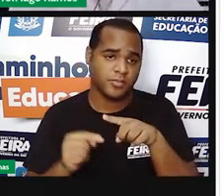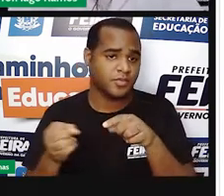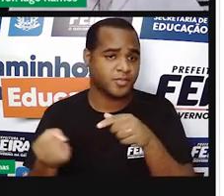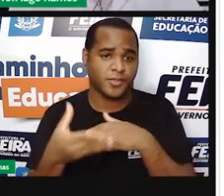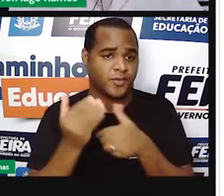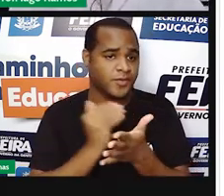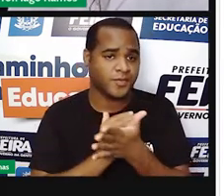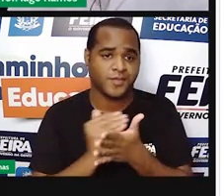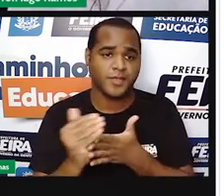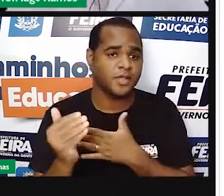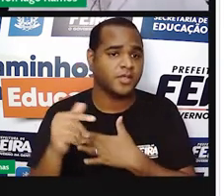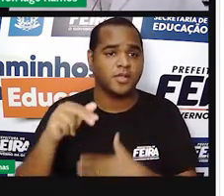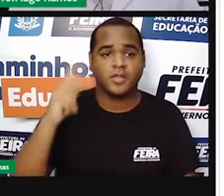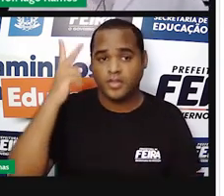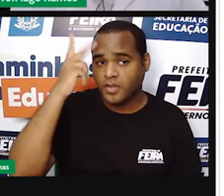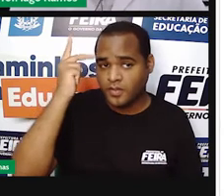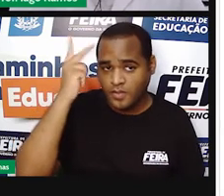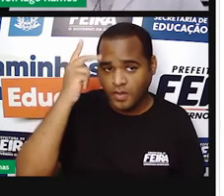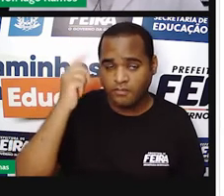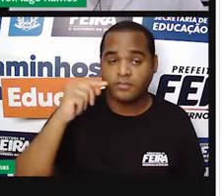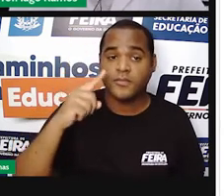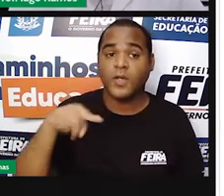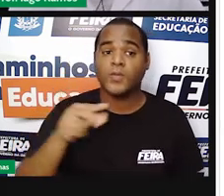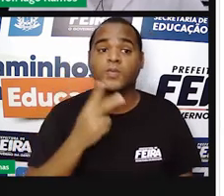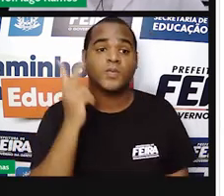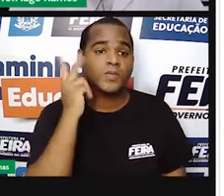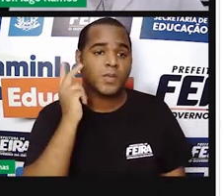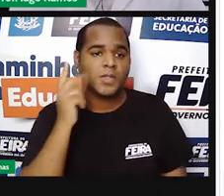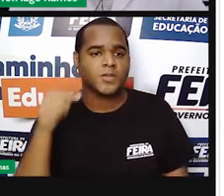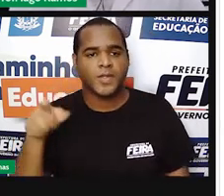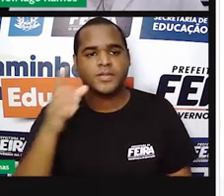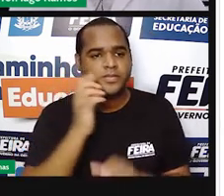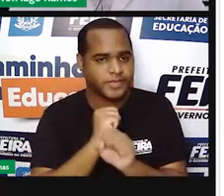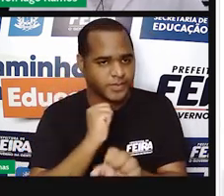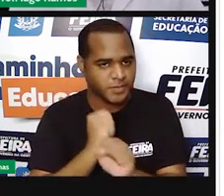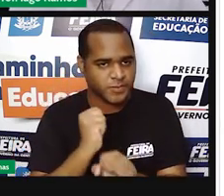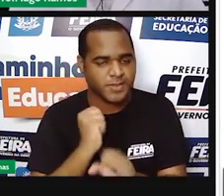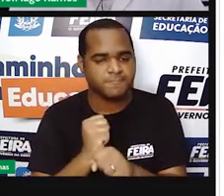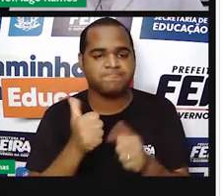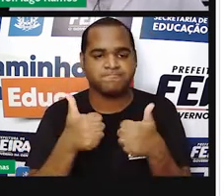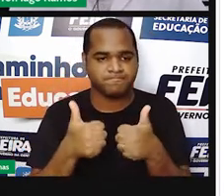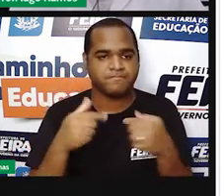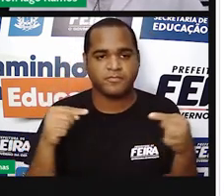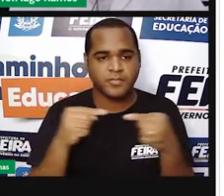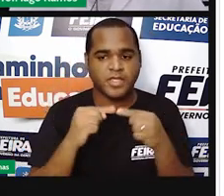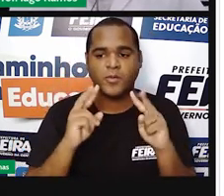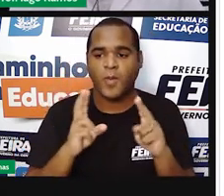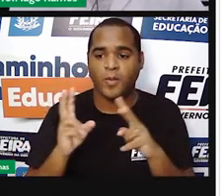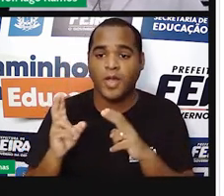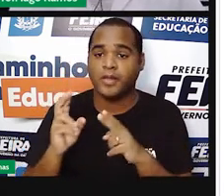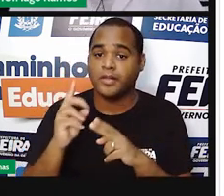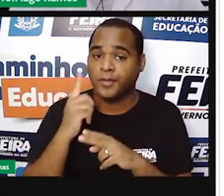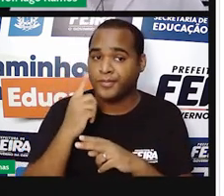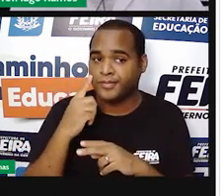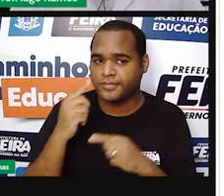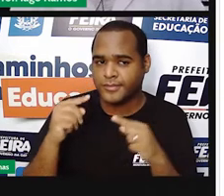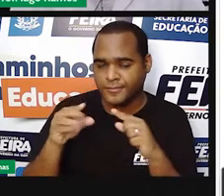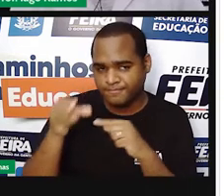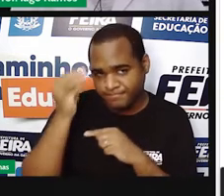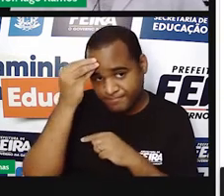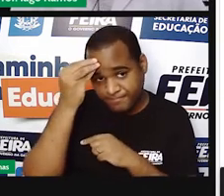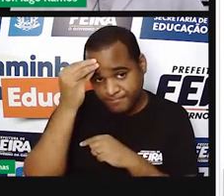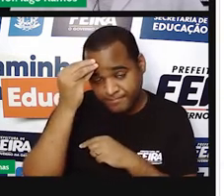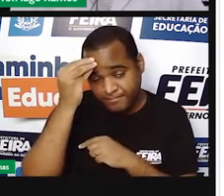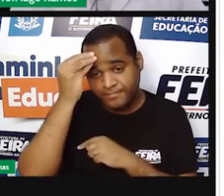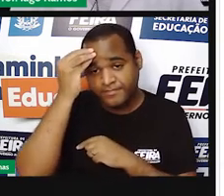de já ser natural, porque é um número que a gente usa para contar também. Então, deixando isso aqui registrado,